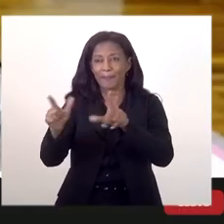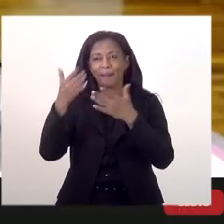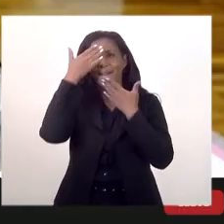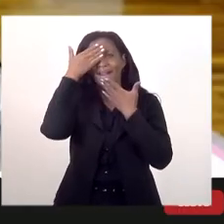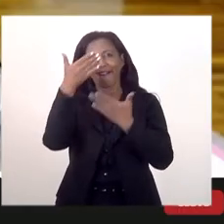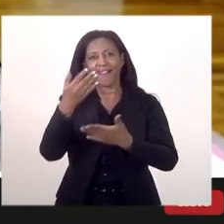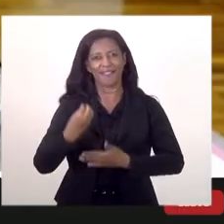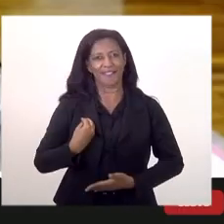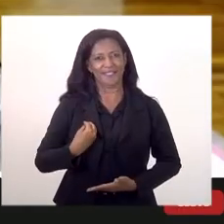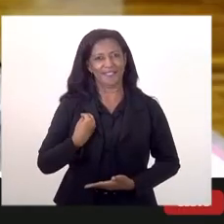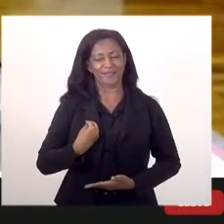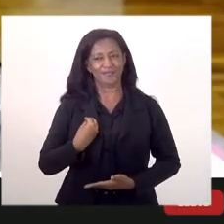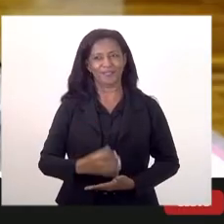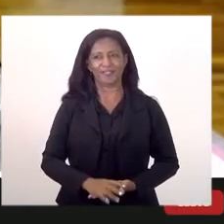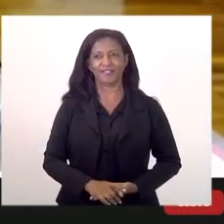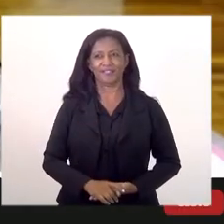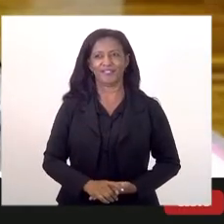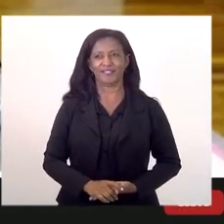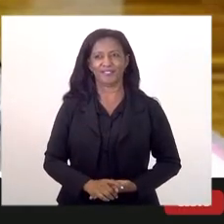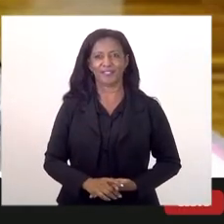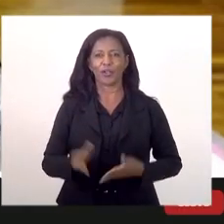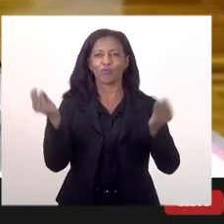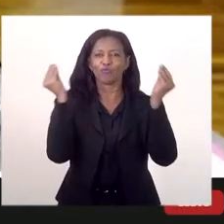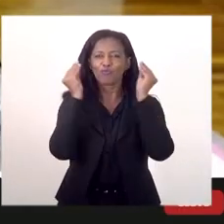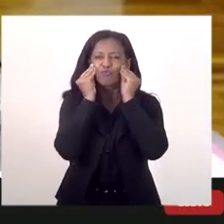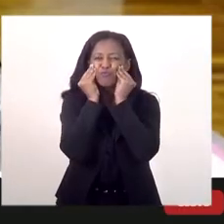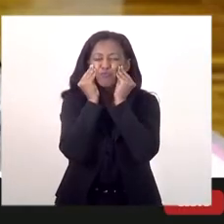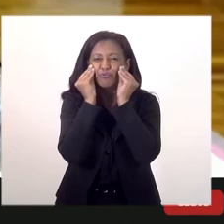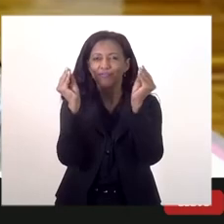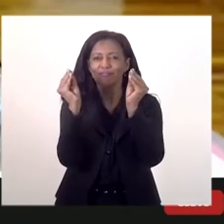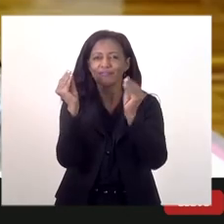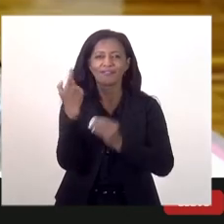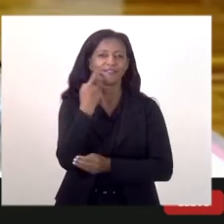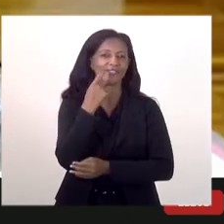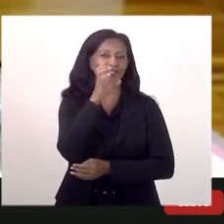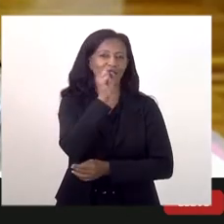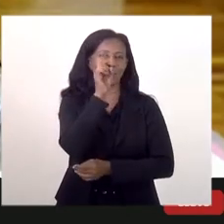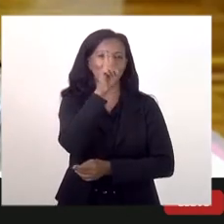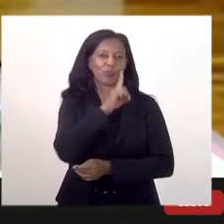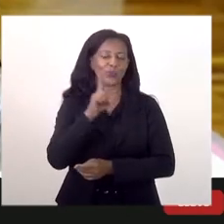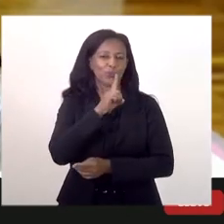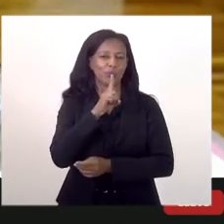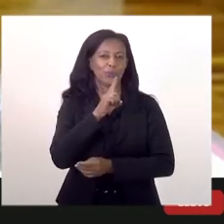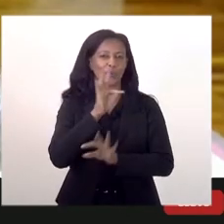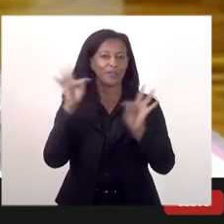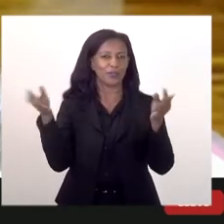pela presença muito obrigado tá um beijo ótimo final de semana a todas e todos aí